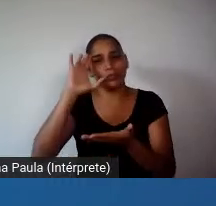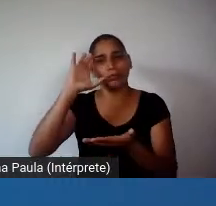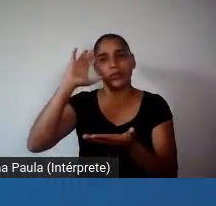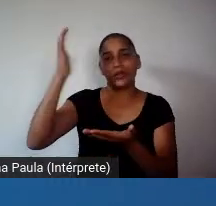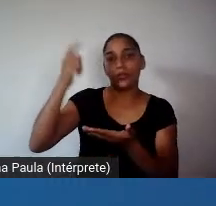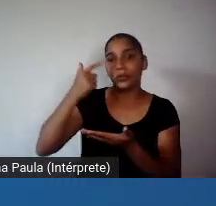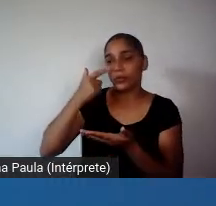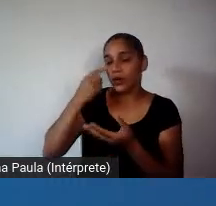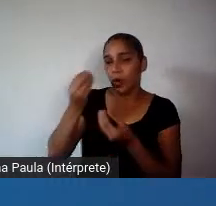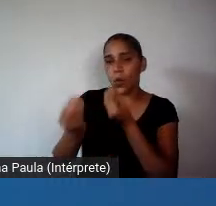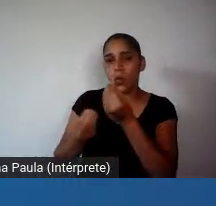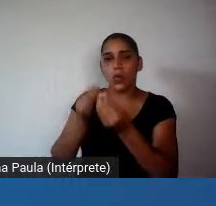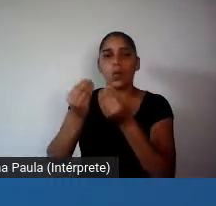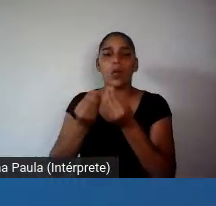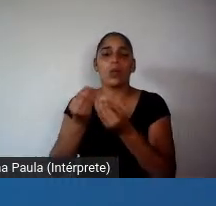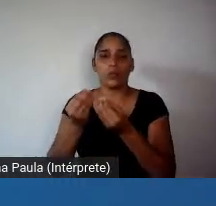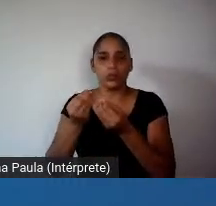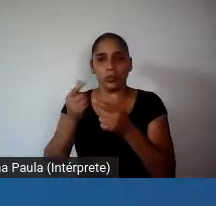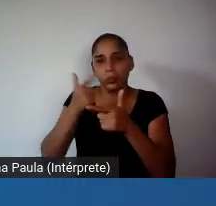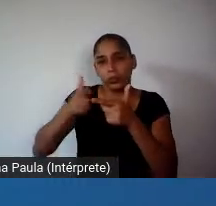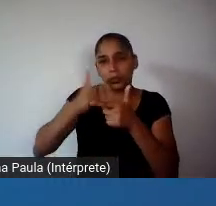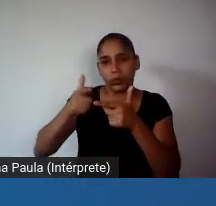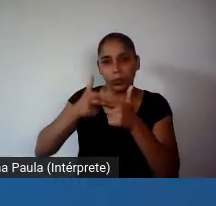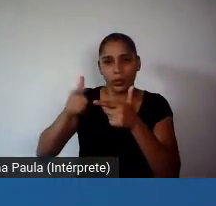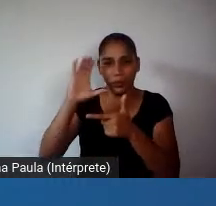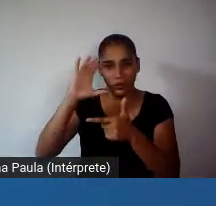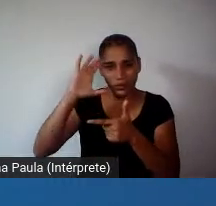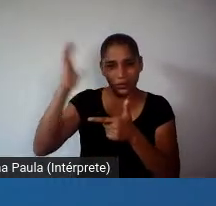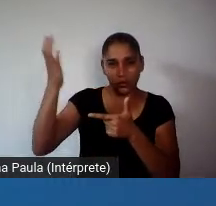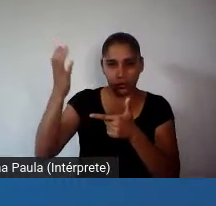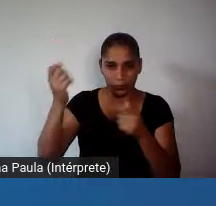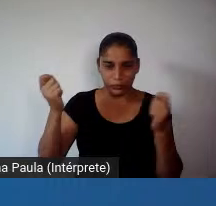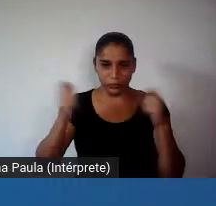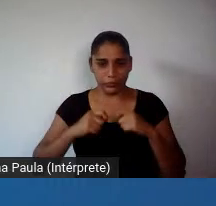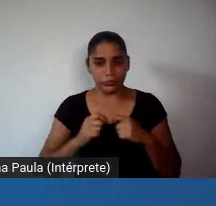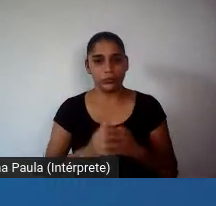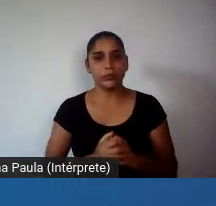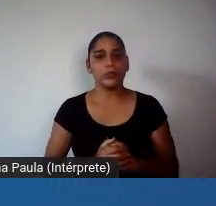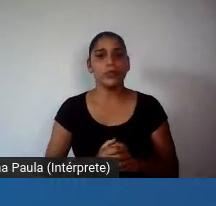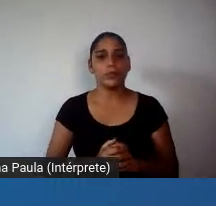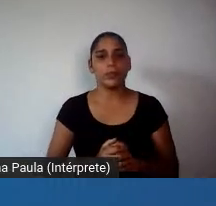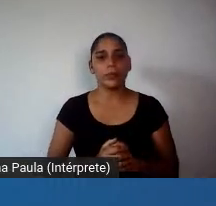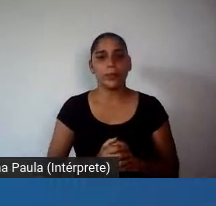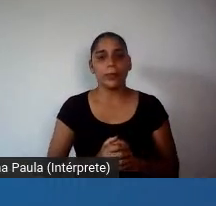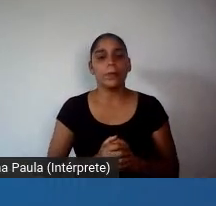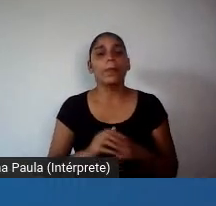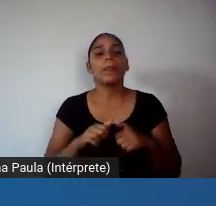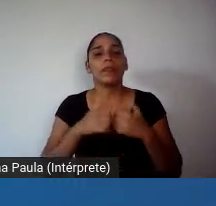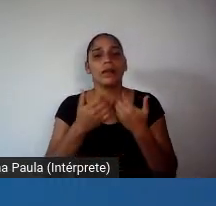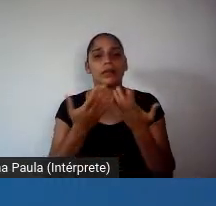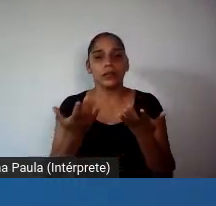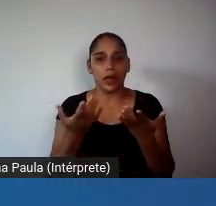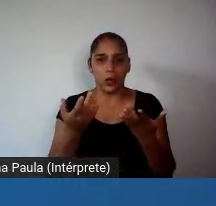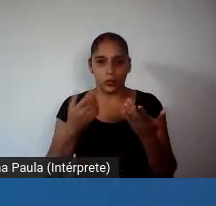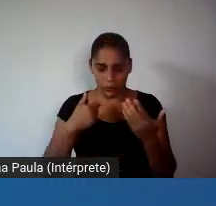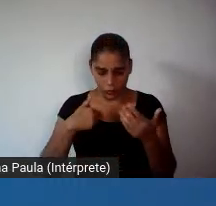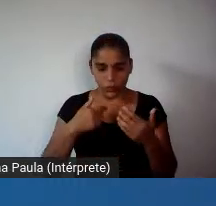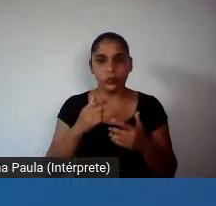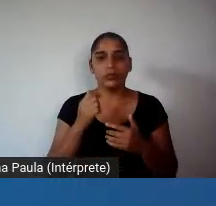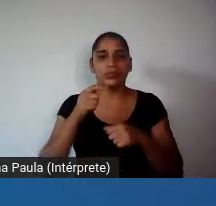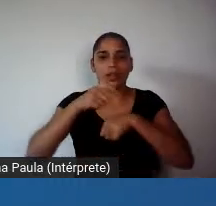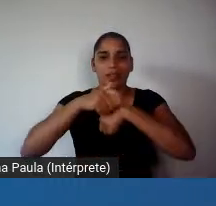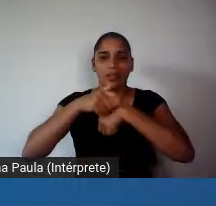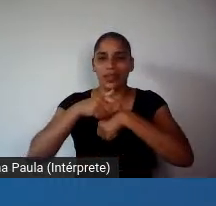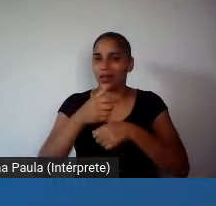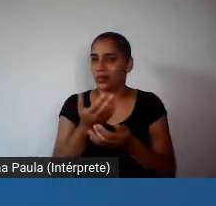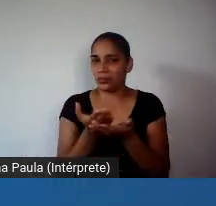amenizar, né, um problema com a dimensão que essa poderia ter. Então, eu vou ficando por aqui, meu tempo acabou, a